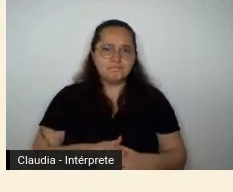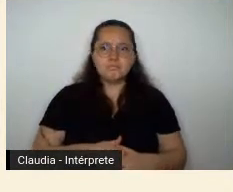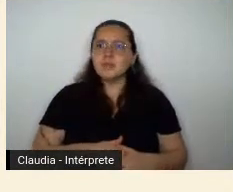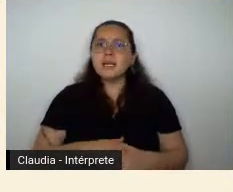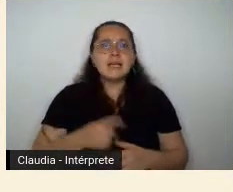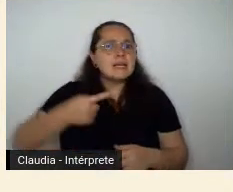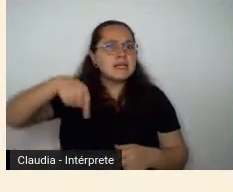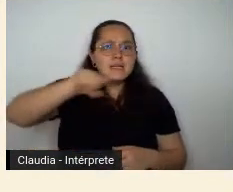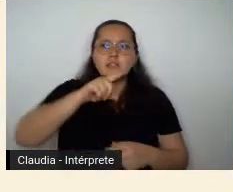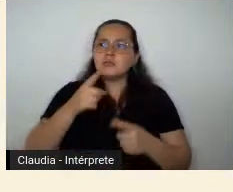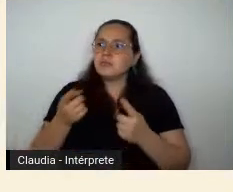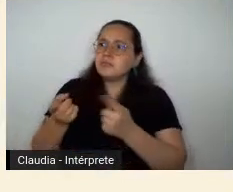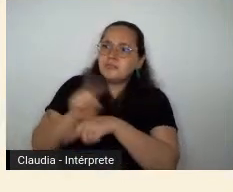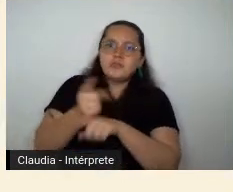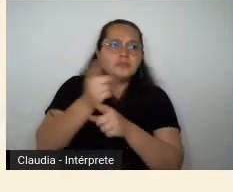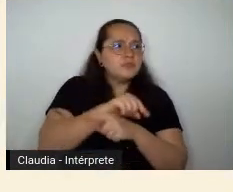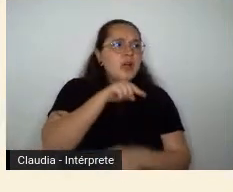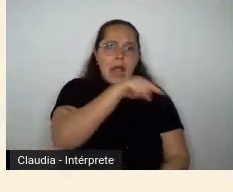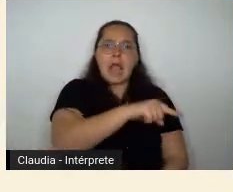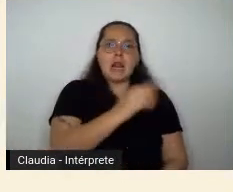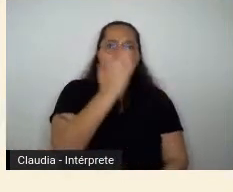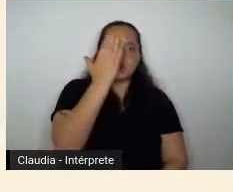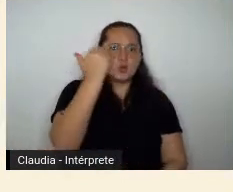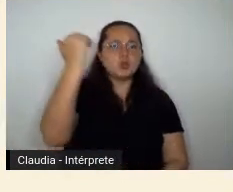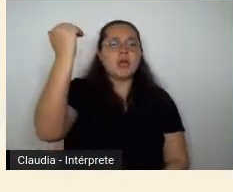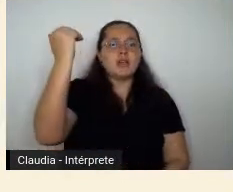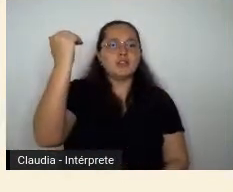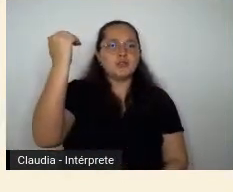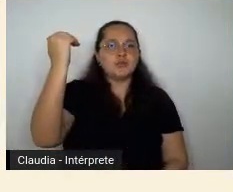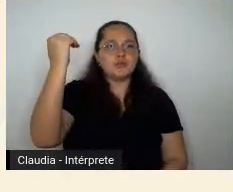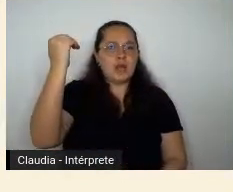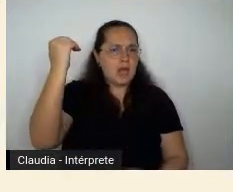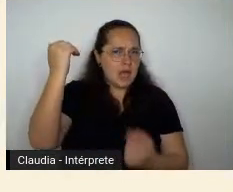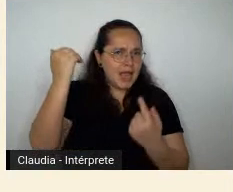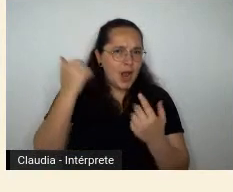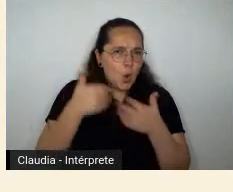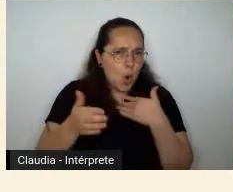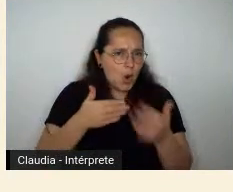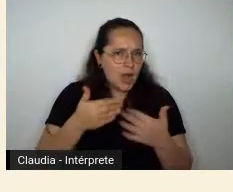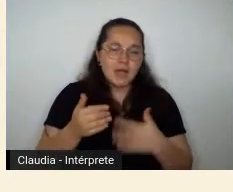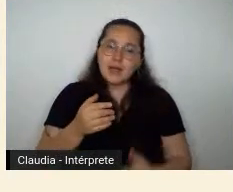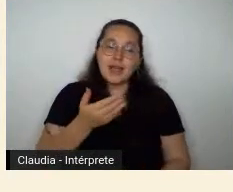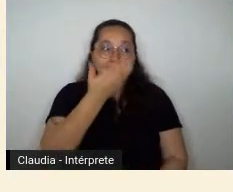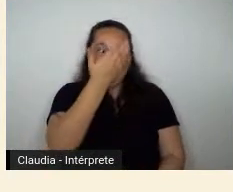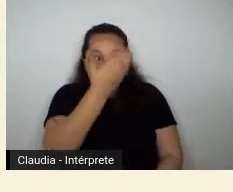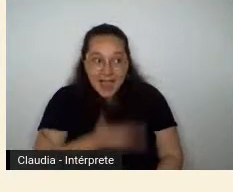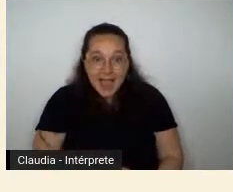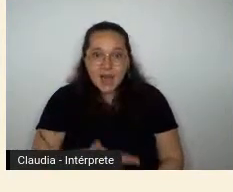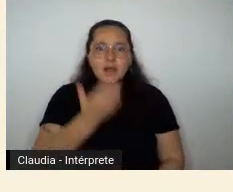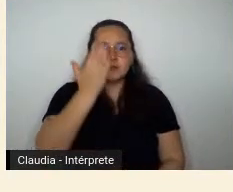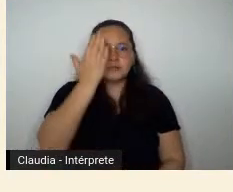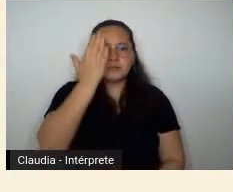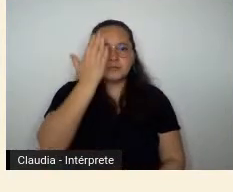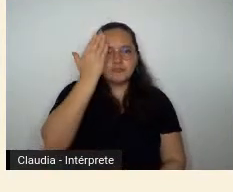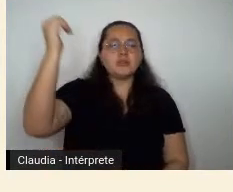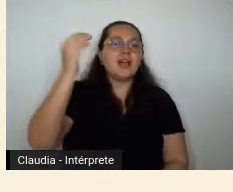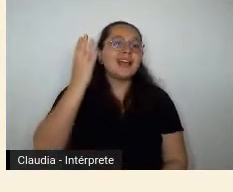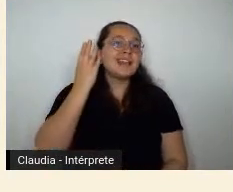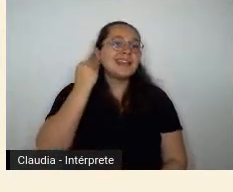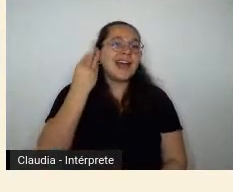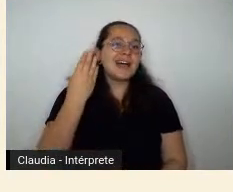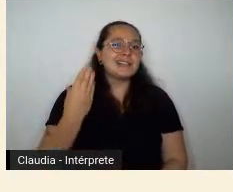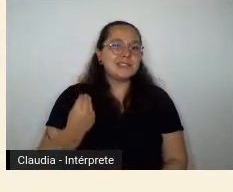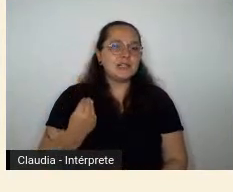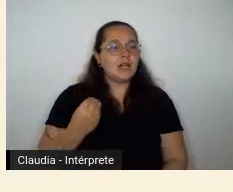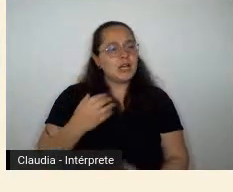todas desse sucesso de Tarsila, mas não é de qualquer Tarsila, é dessa Tarsila construída desse